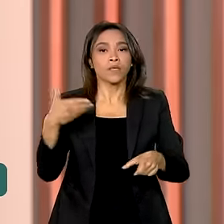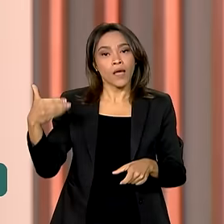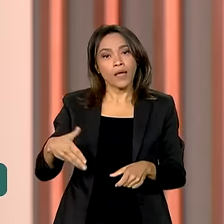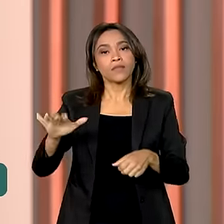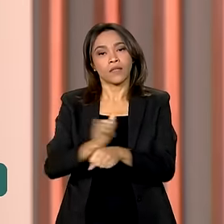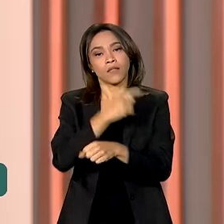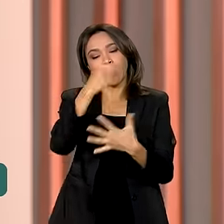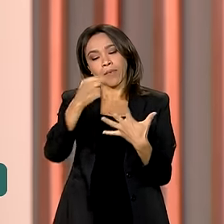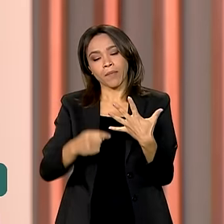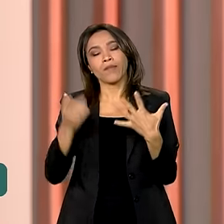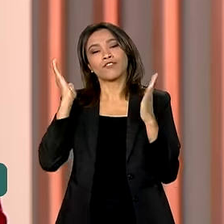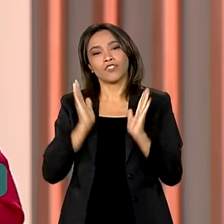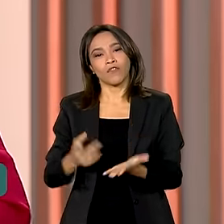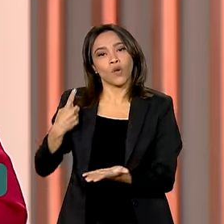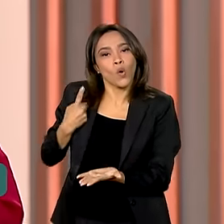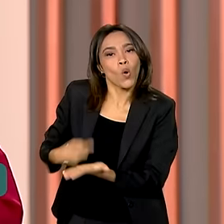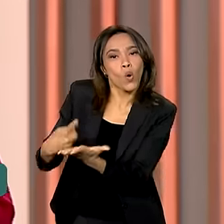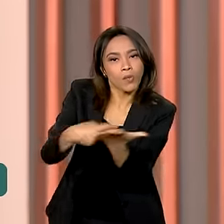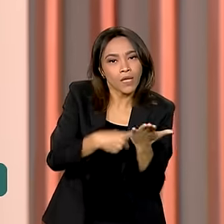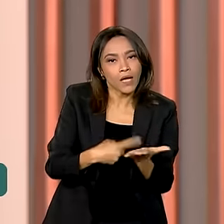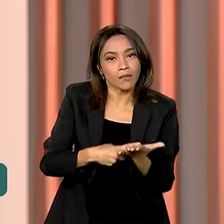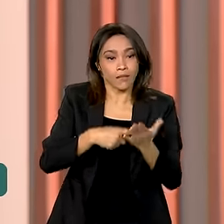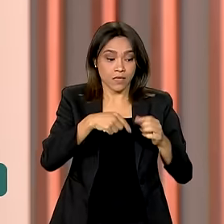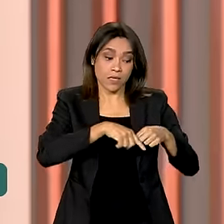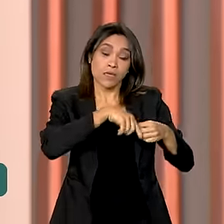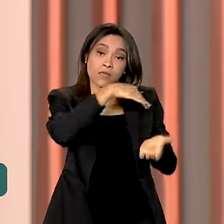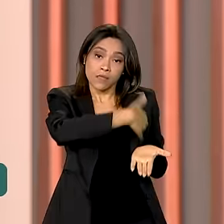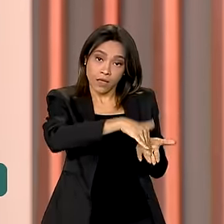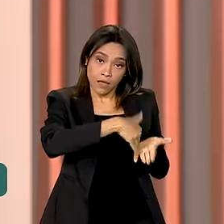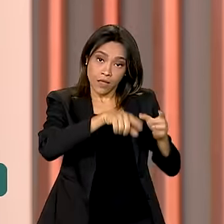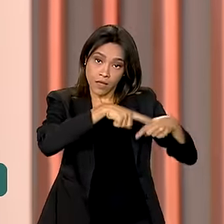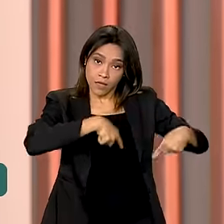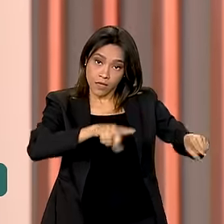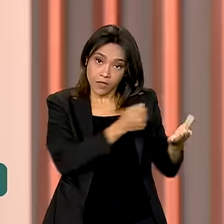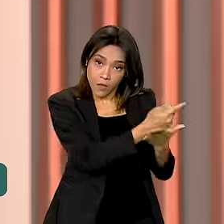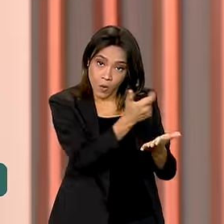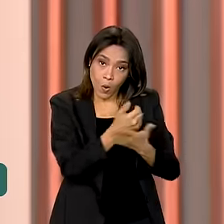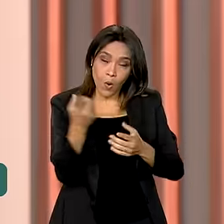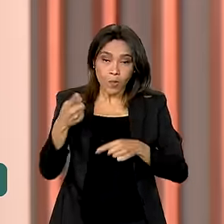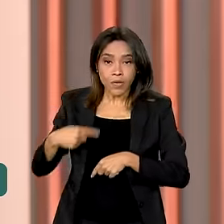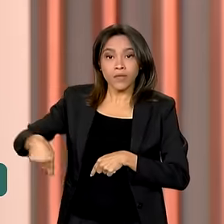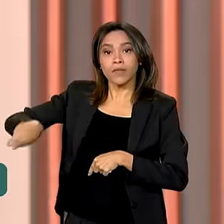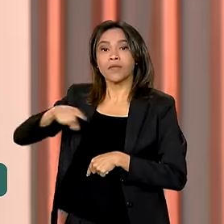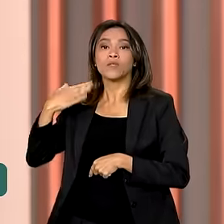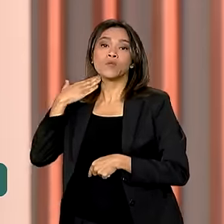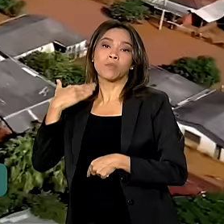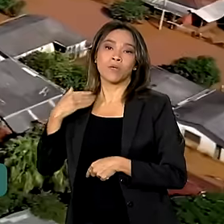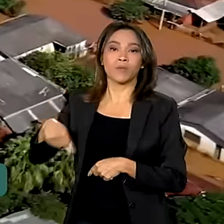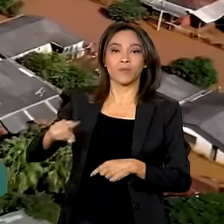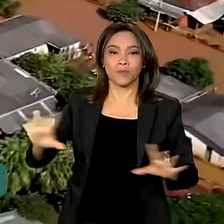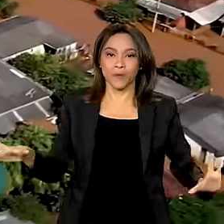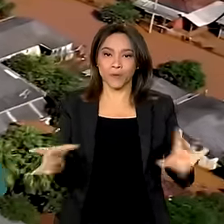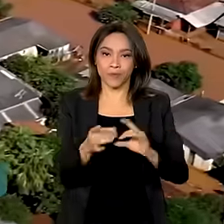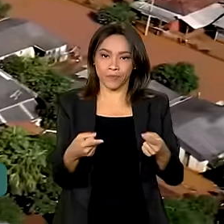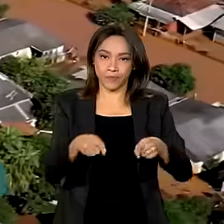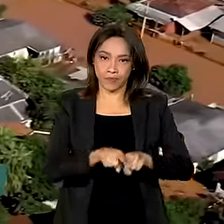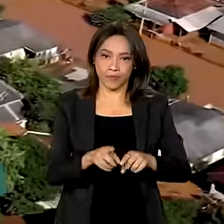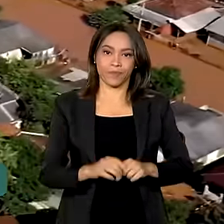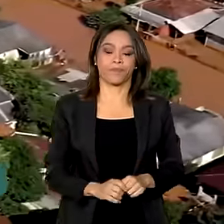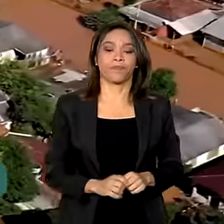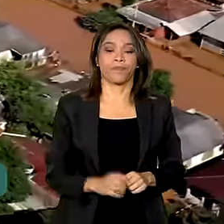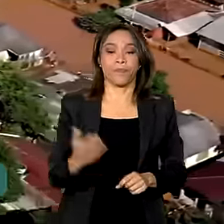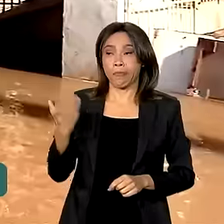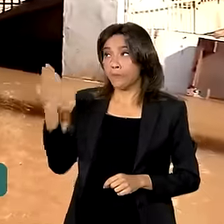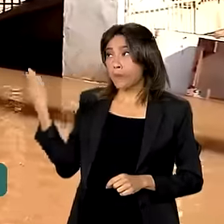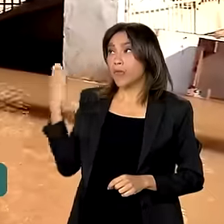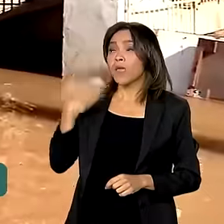estão valendo, foram pactuadas entre a Secretaria Nacional do Consumidor e a Federação Brasileira de Bancos. Os gaúchos